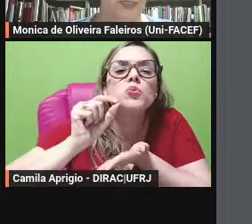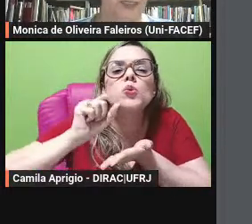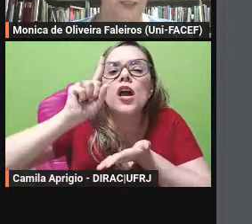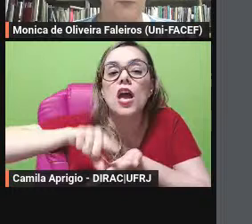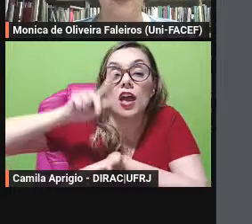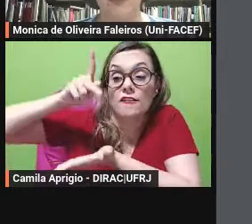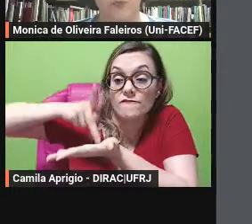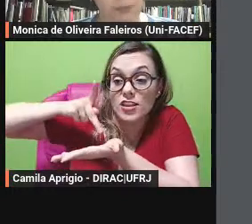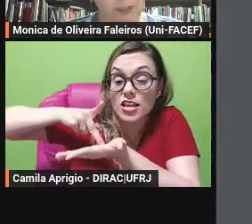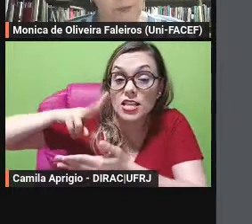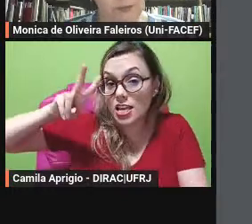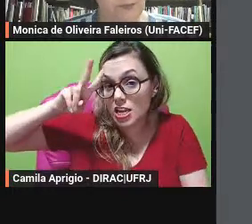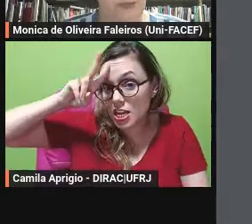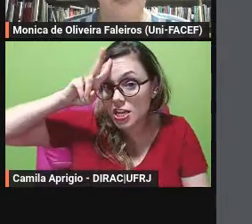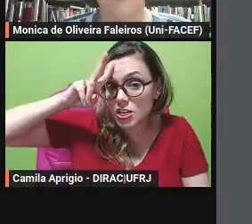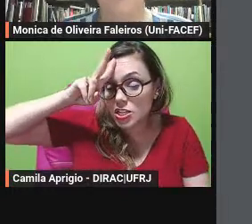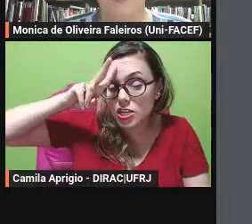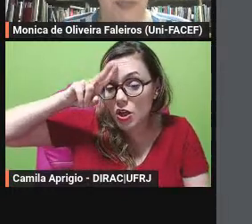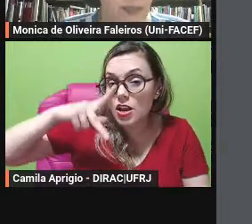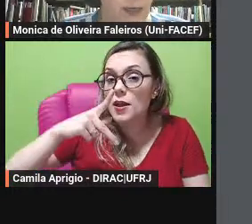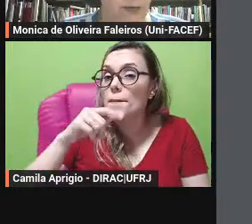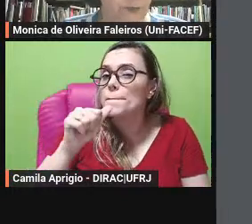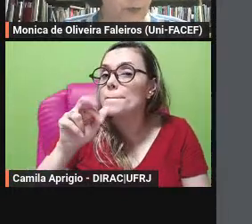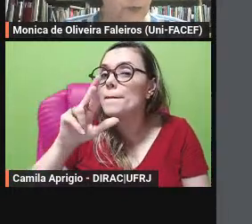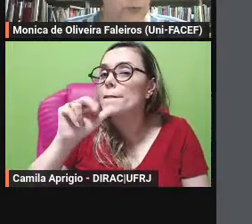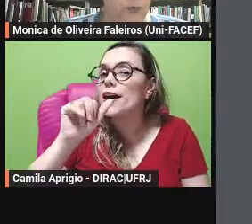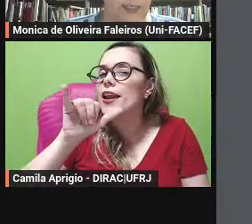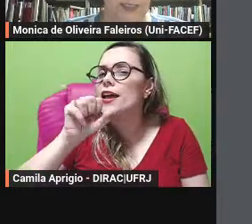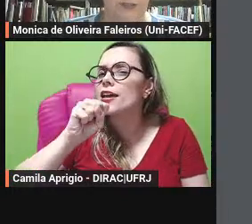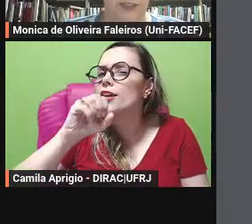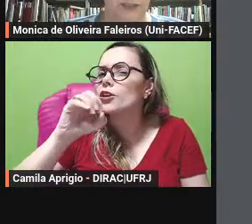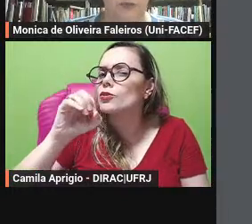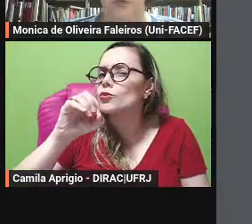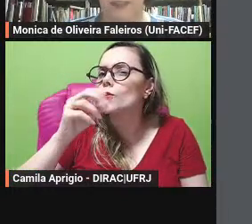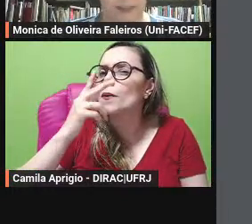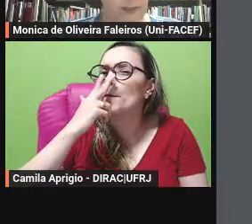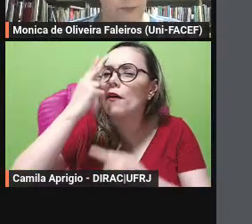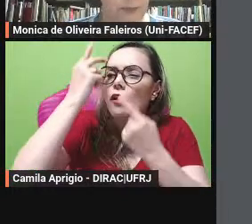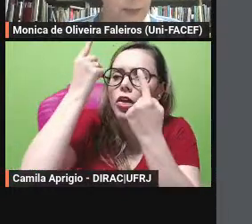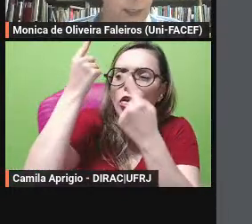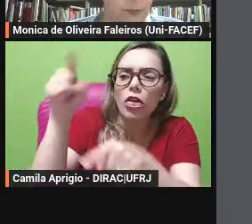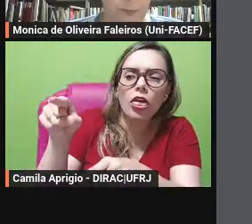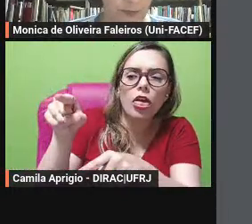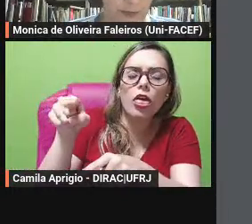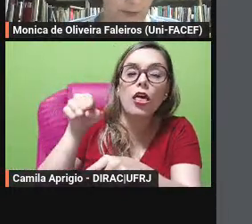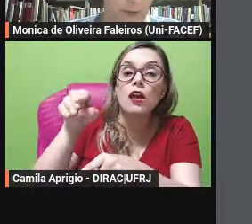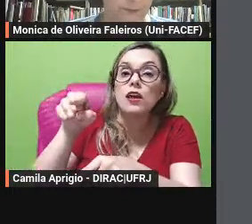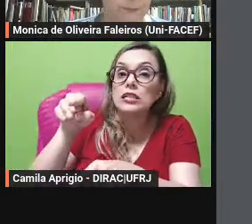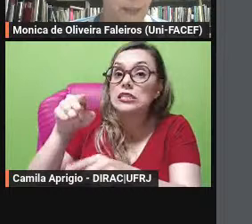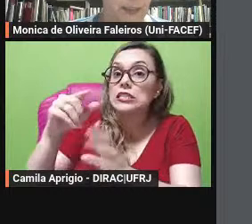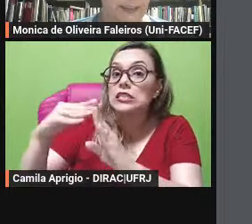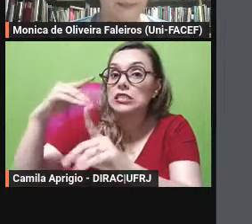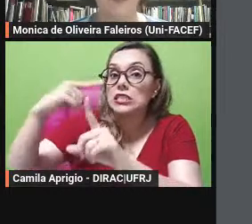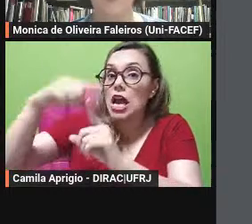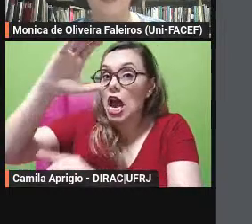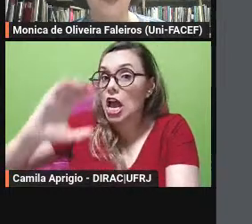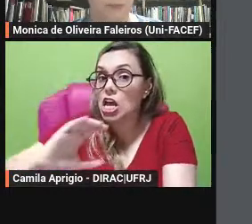história do paraíso o que vocês podem imaginar afrontou a igreja católica a sociedade portanto